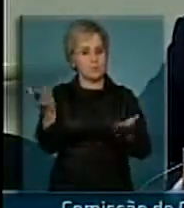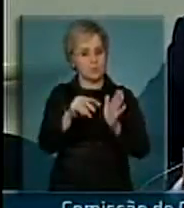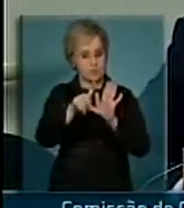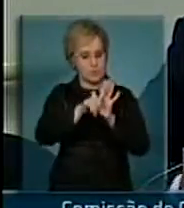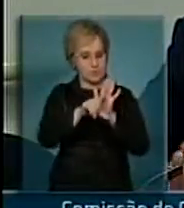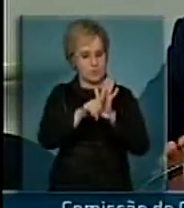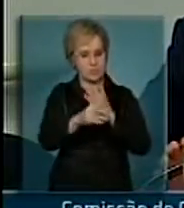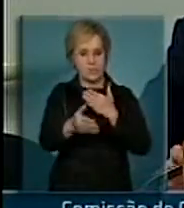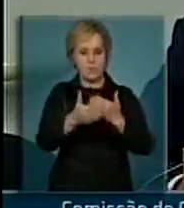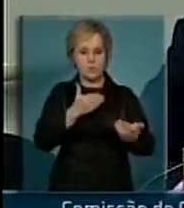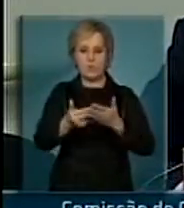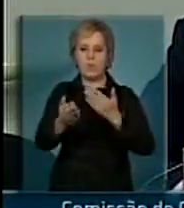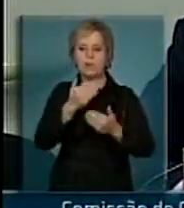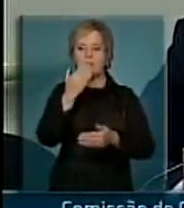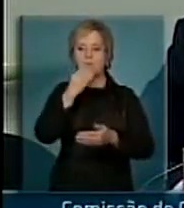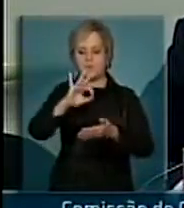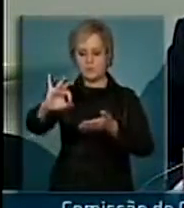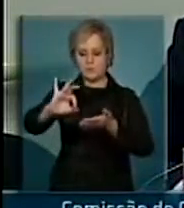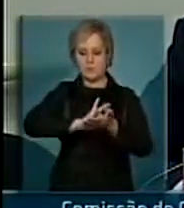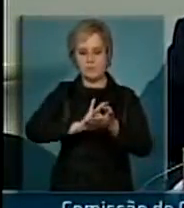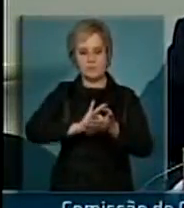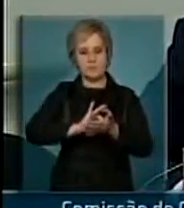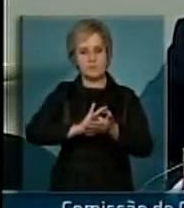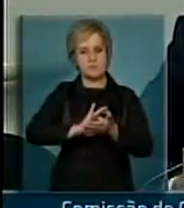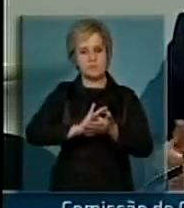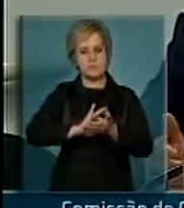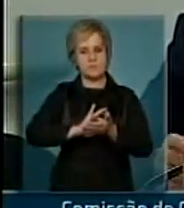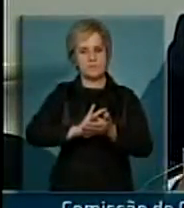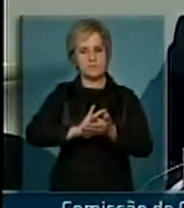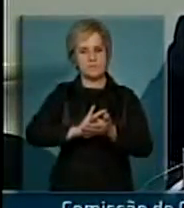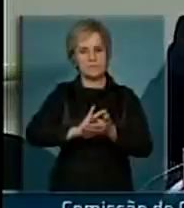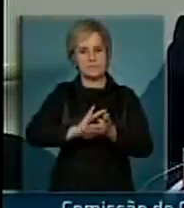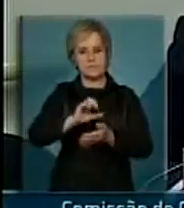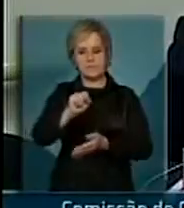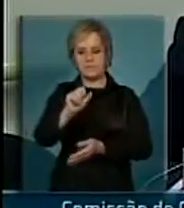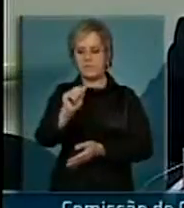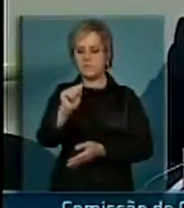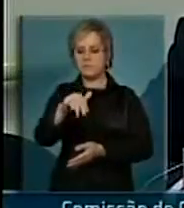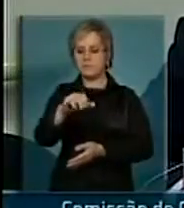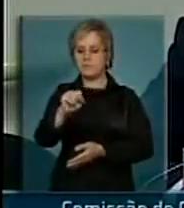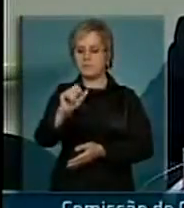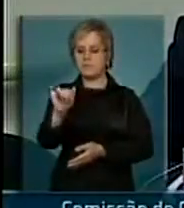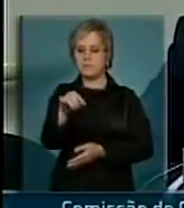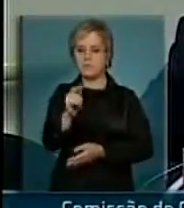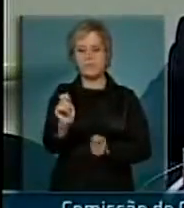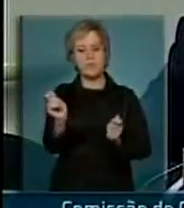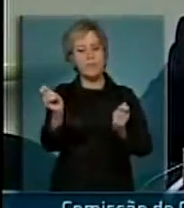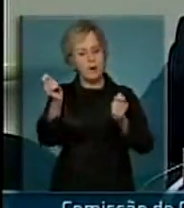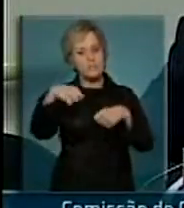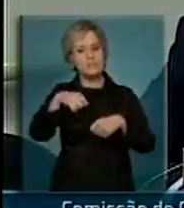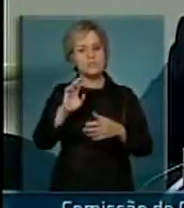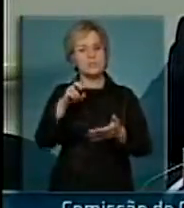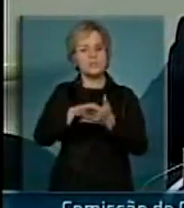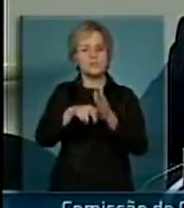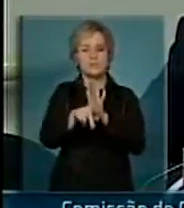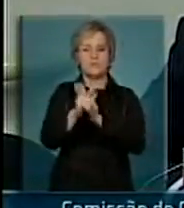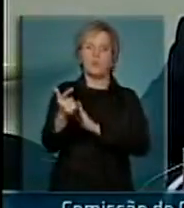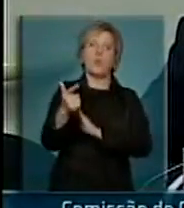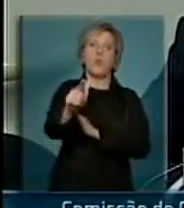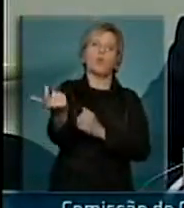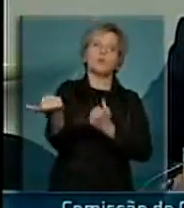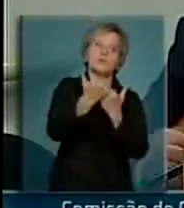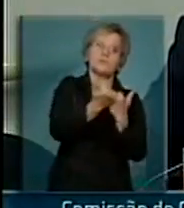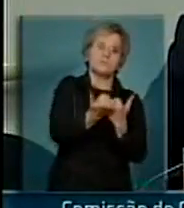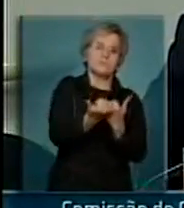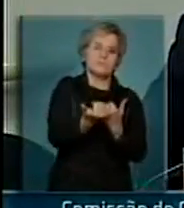qualquer tipo de sanção possa ser punido. punido, entre aspas, com multa. E, de fato, me parece que não é adequado,